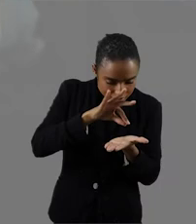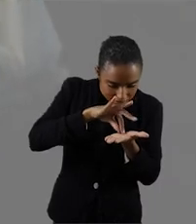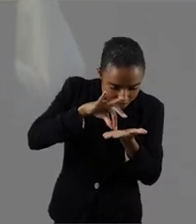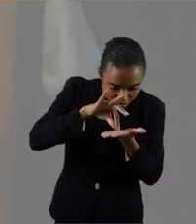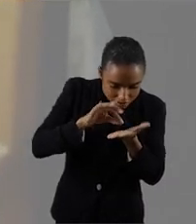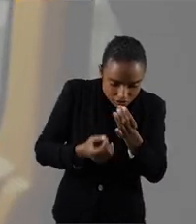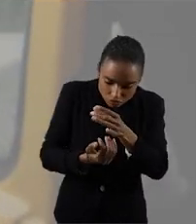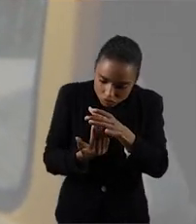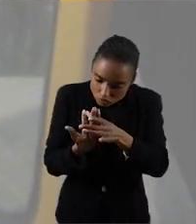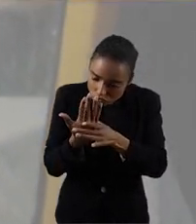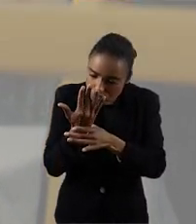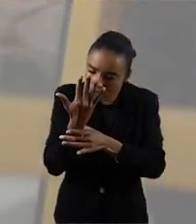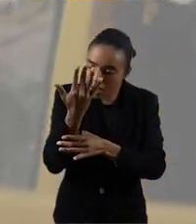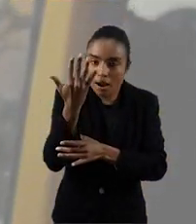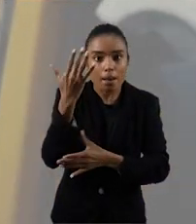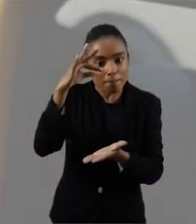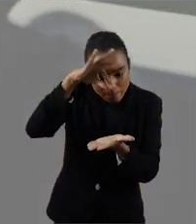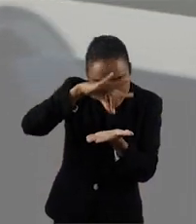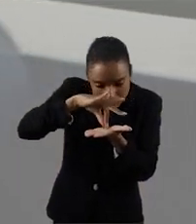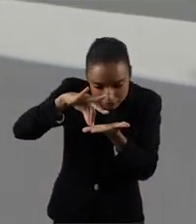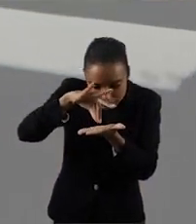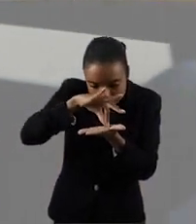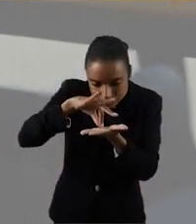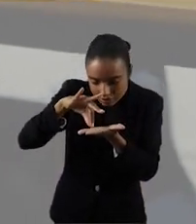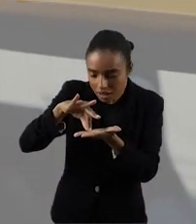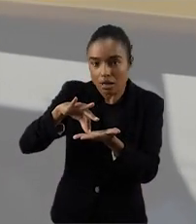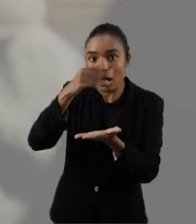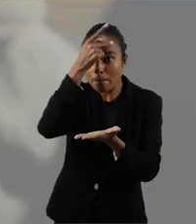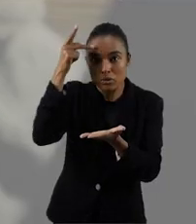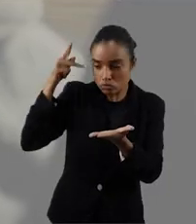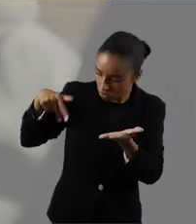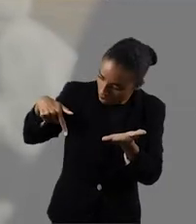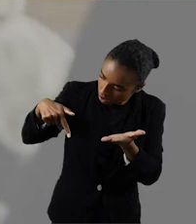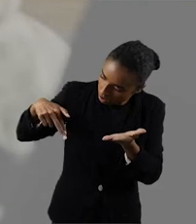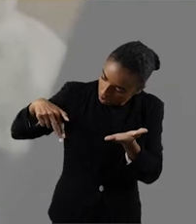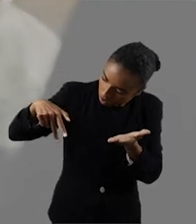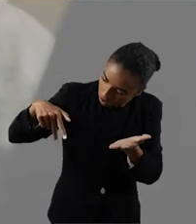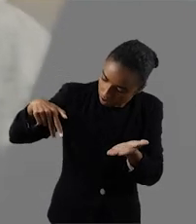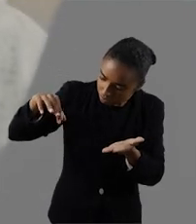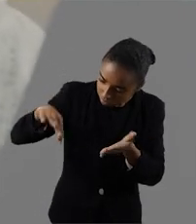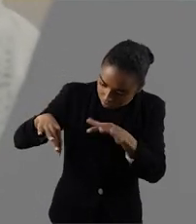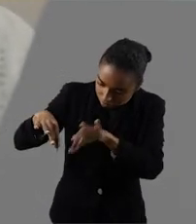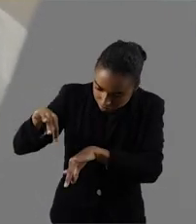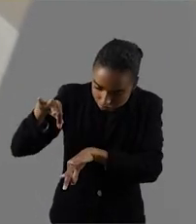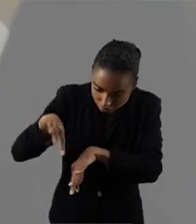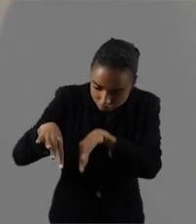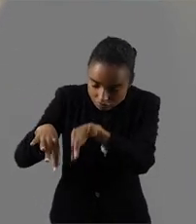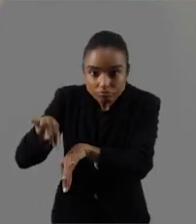tiradas, jogadas, deixadas no caminho, jogadas,